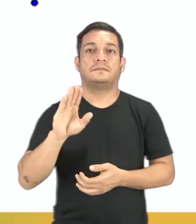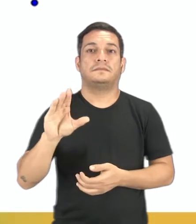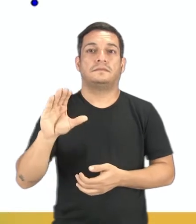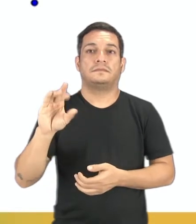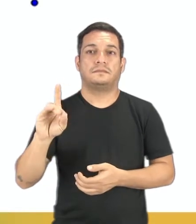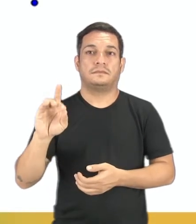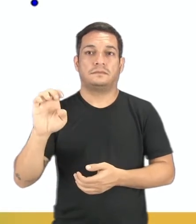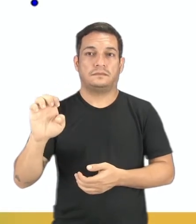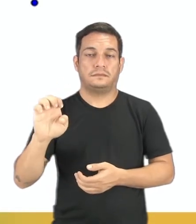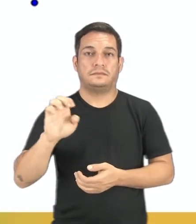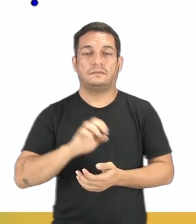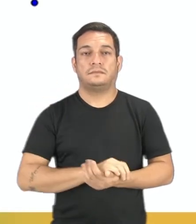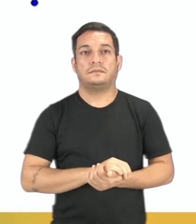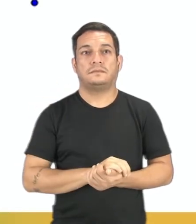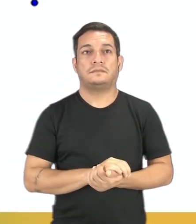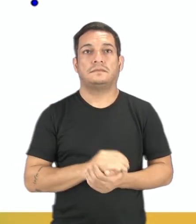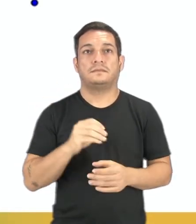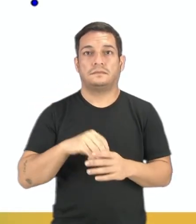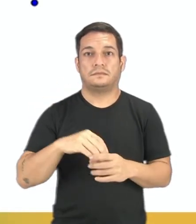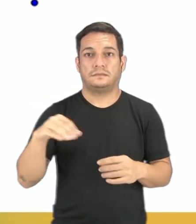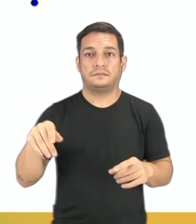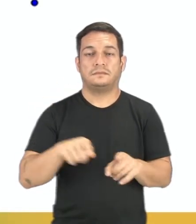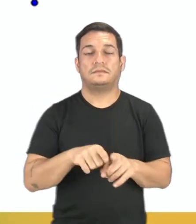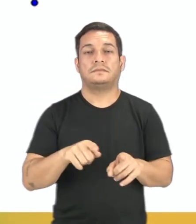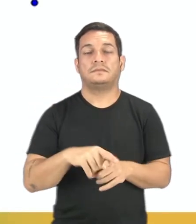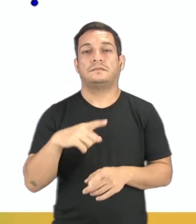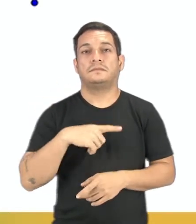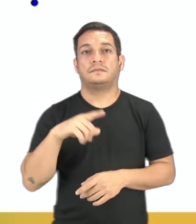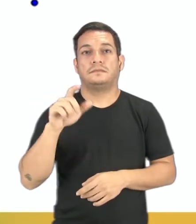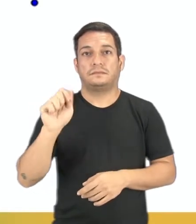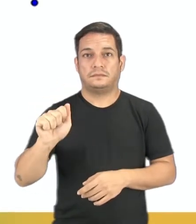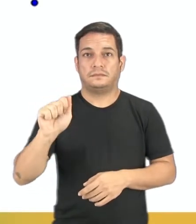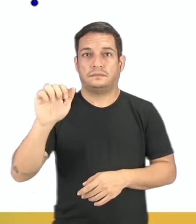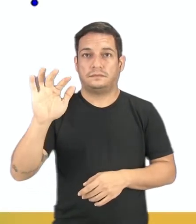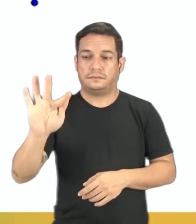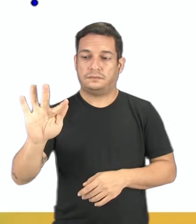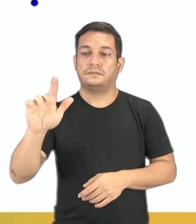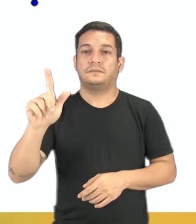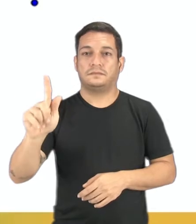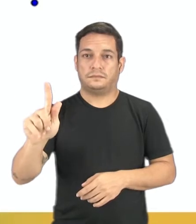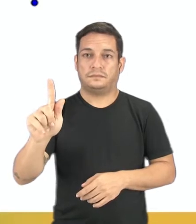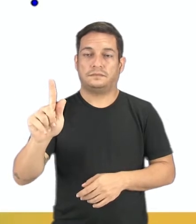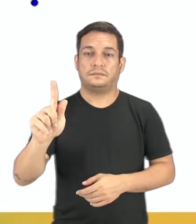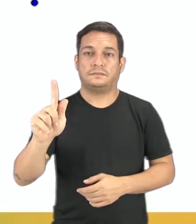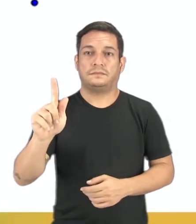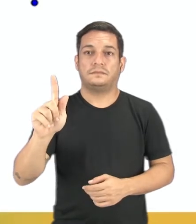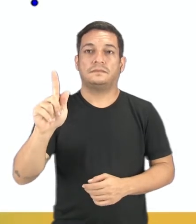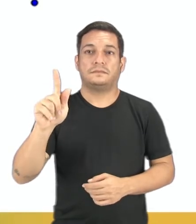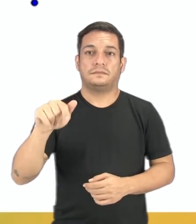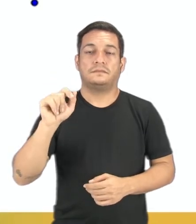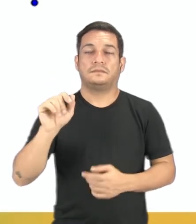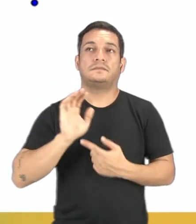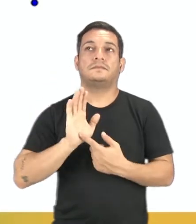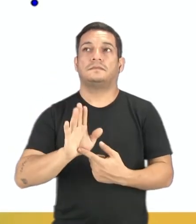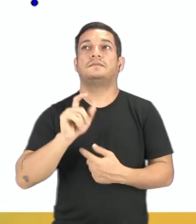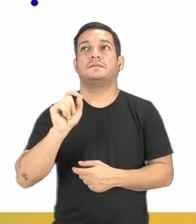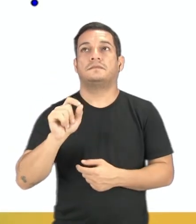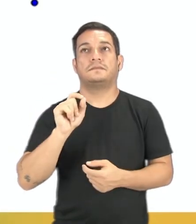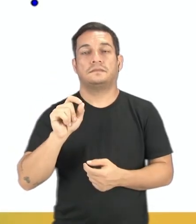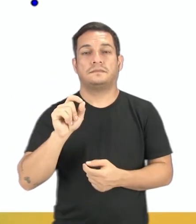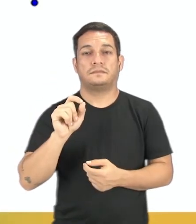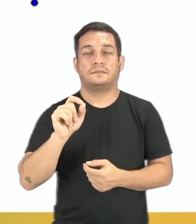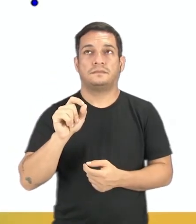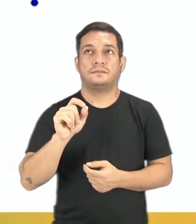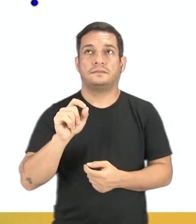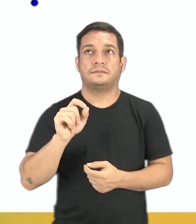D e E. E fora do plano, nós temos o A, o F e o G. Então, isso aí mostra que